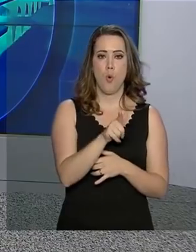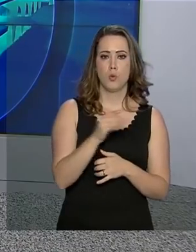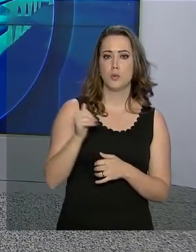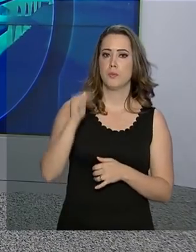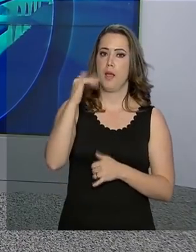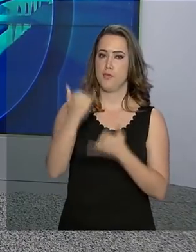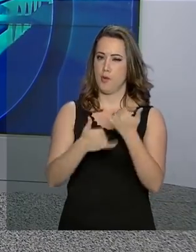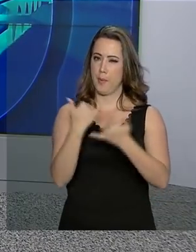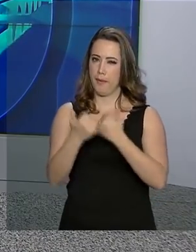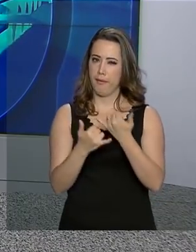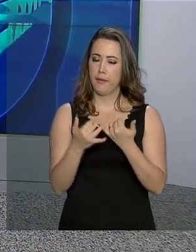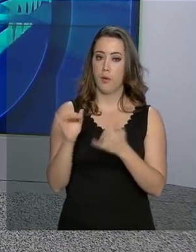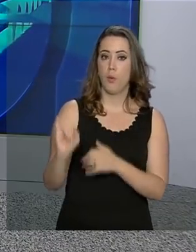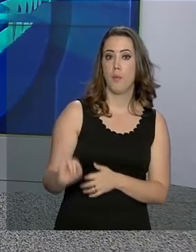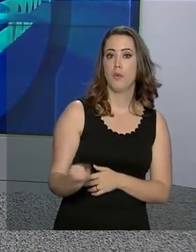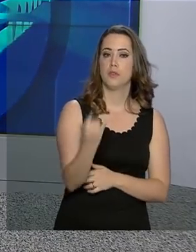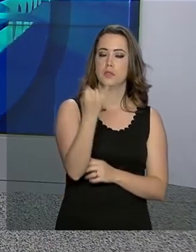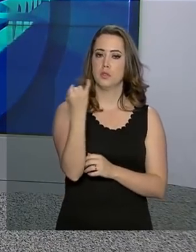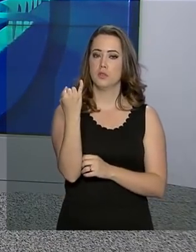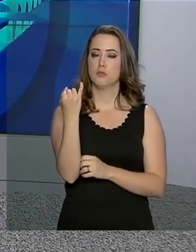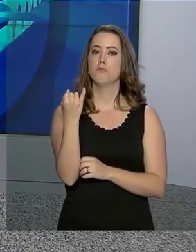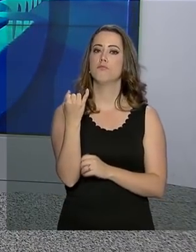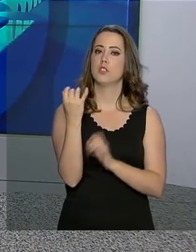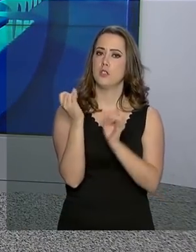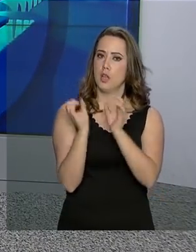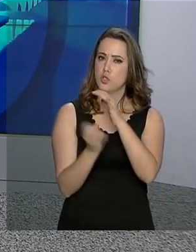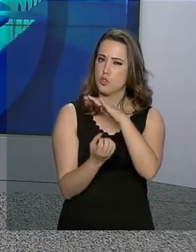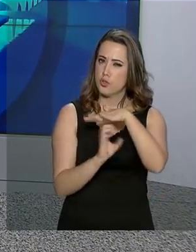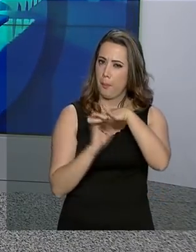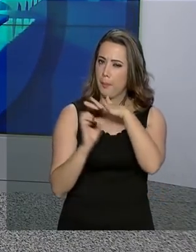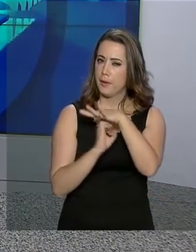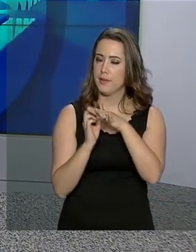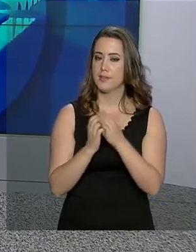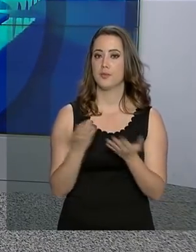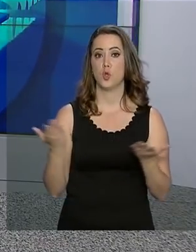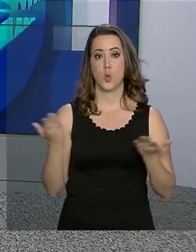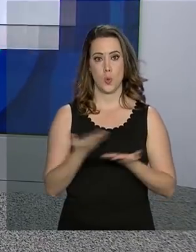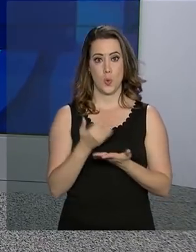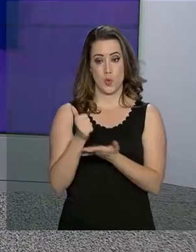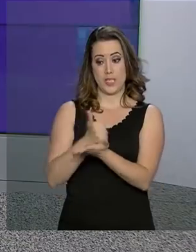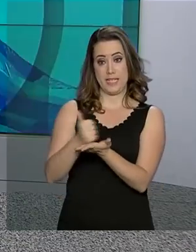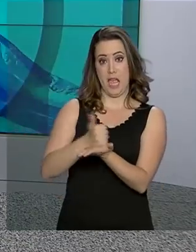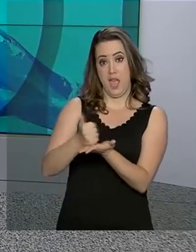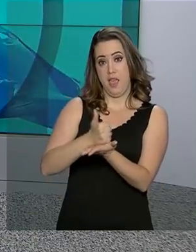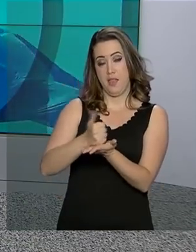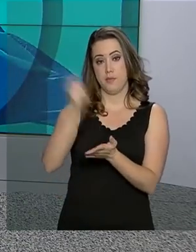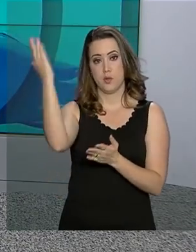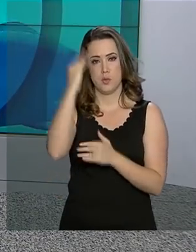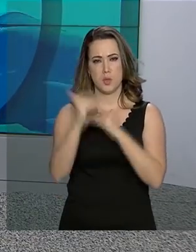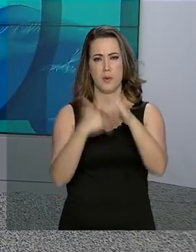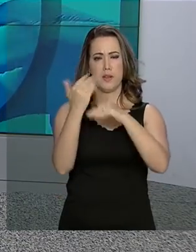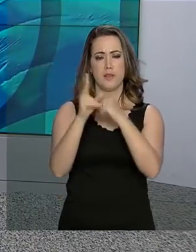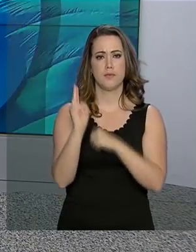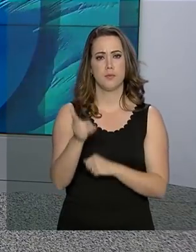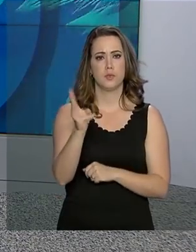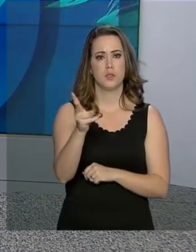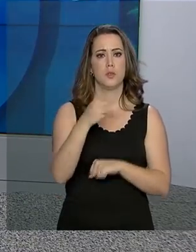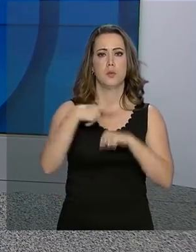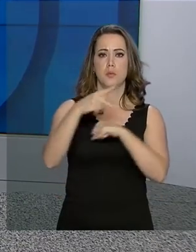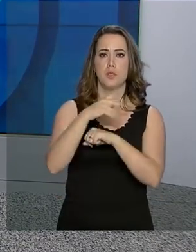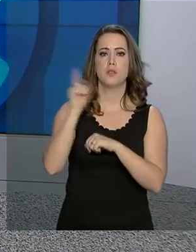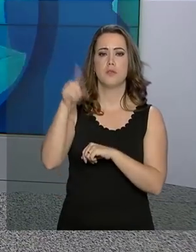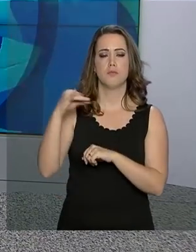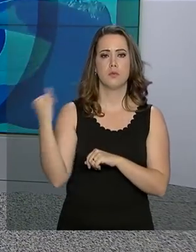além da diversão, uma oportunidade de negócio. O mercado de games no Brasil cresce a cada ano. O país é